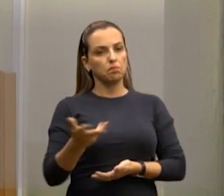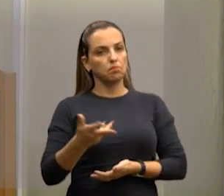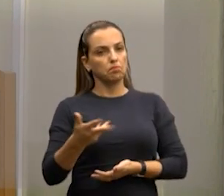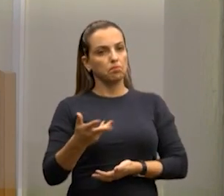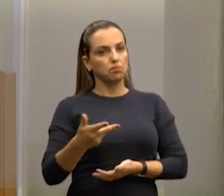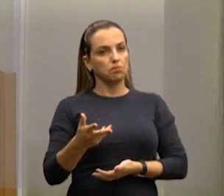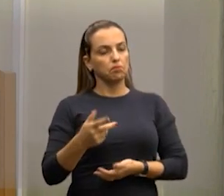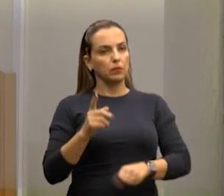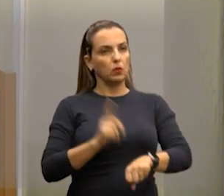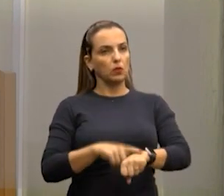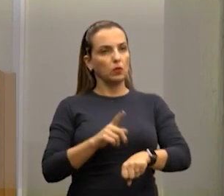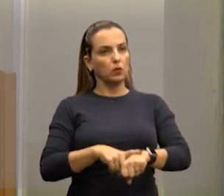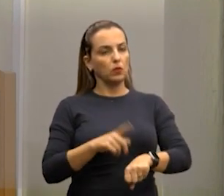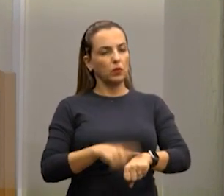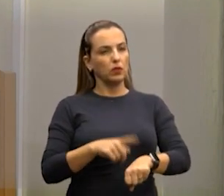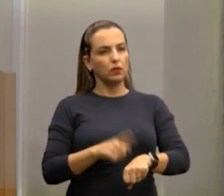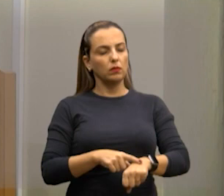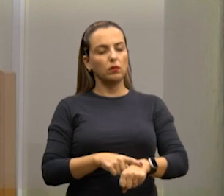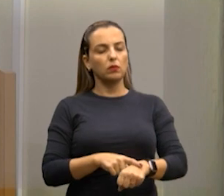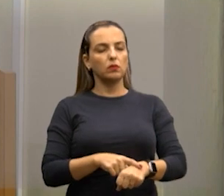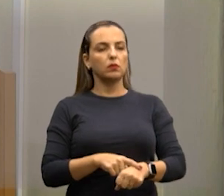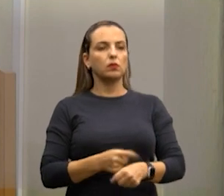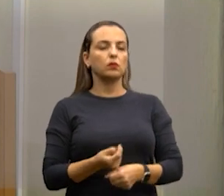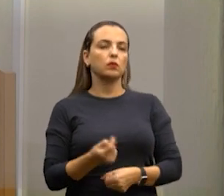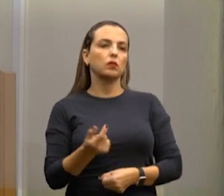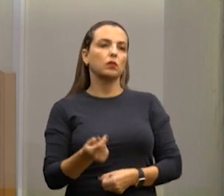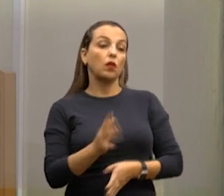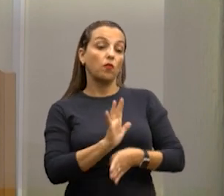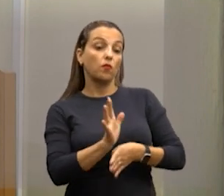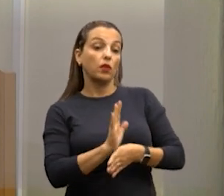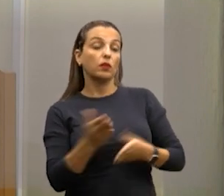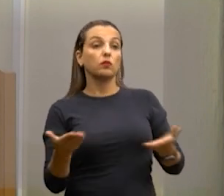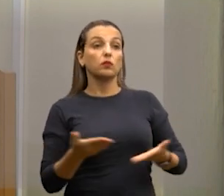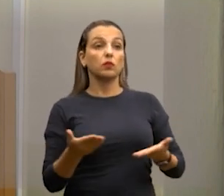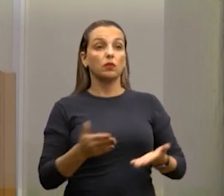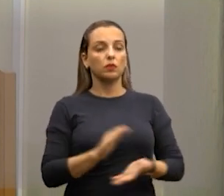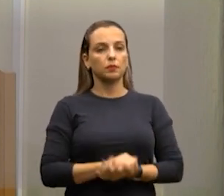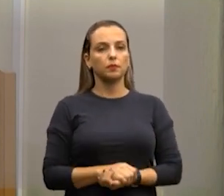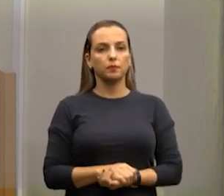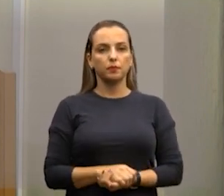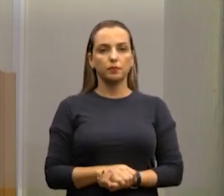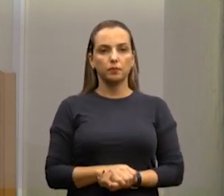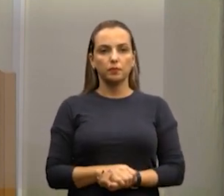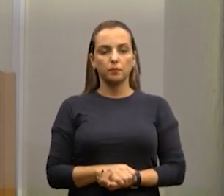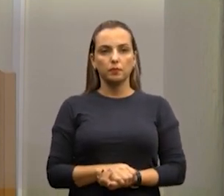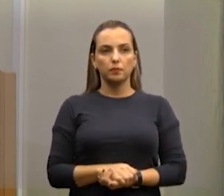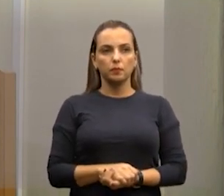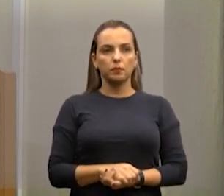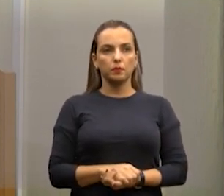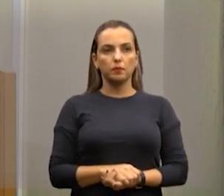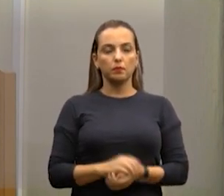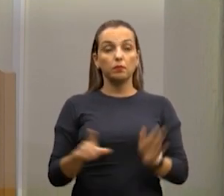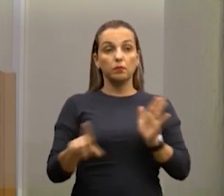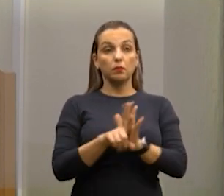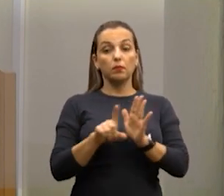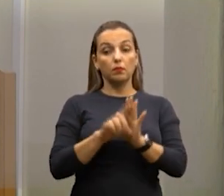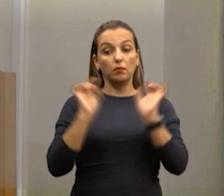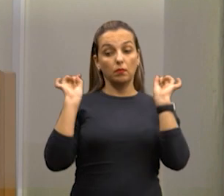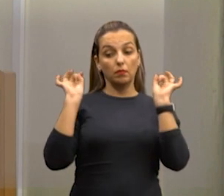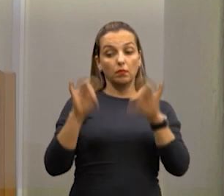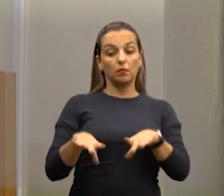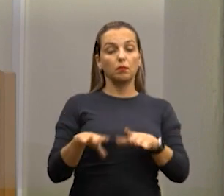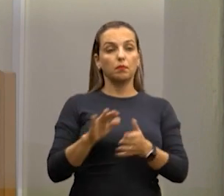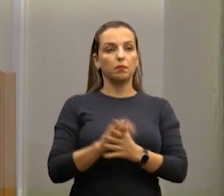rapidinho porque não vai ter tempo, tem tantos vídeos aí para a gente passar, vamos aí falar um pouquinho Mari, está no jeito aí já, na hora que você dá um lei do abandono, dá uma olhadinha